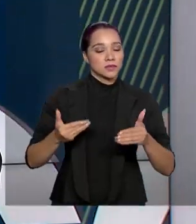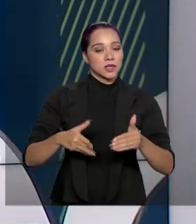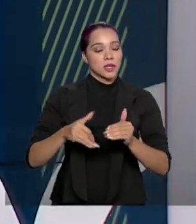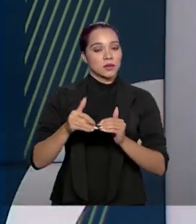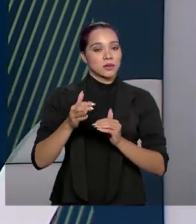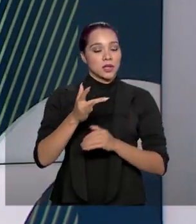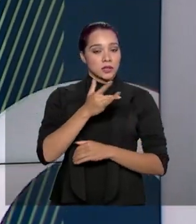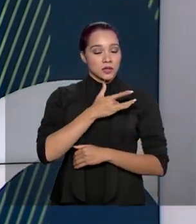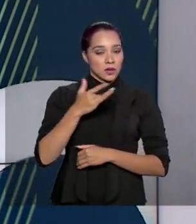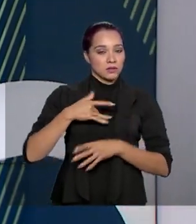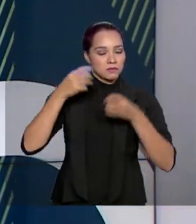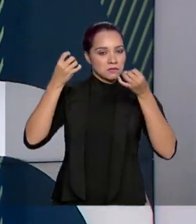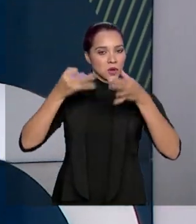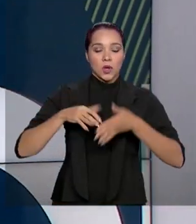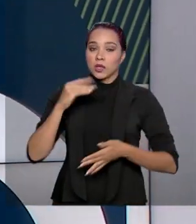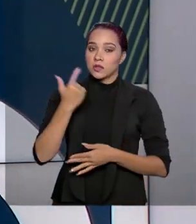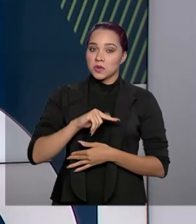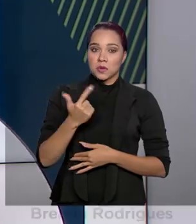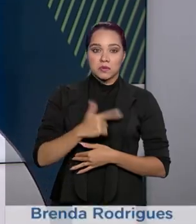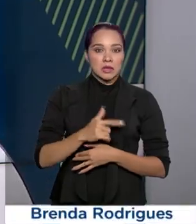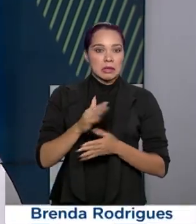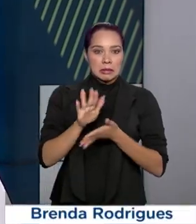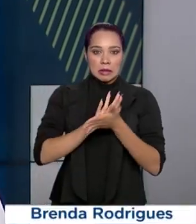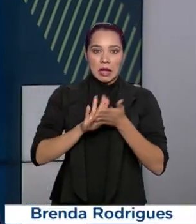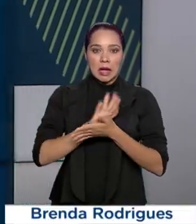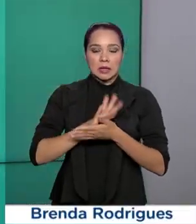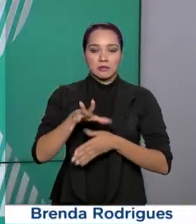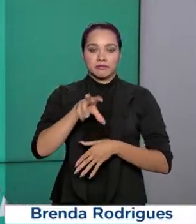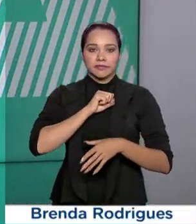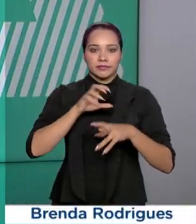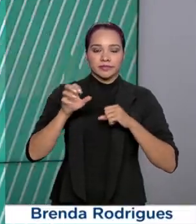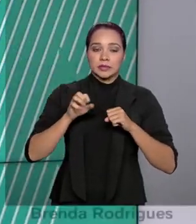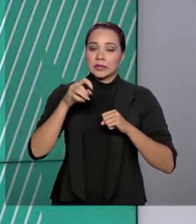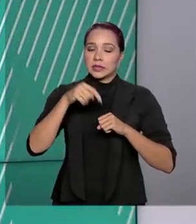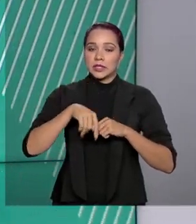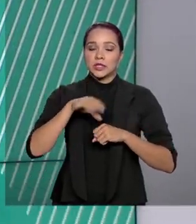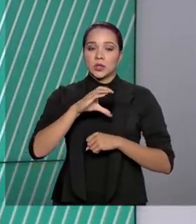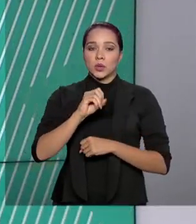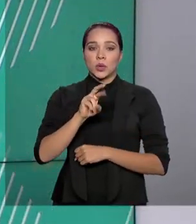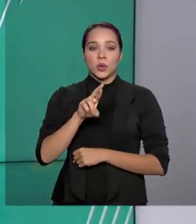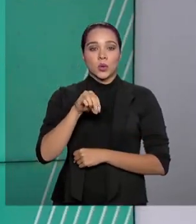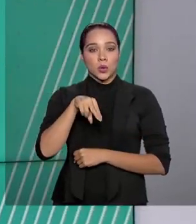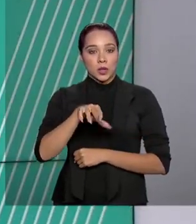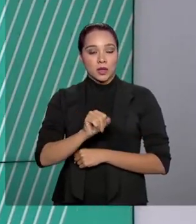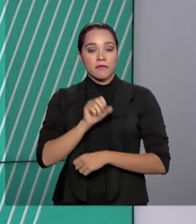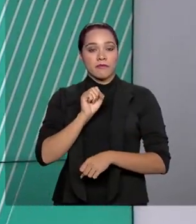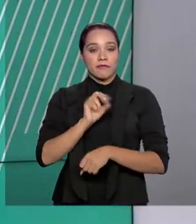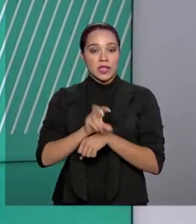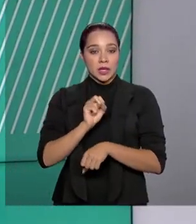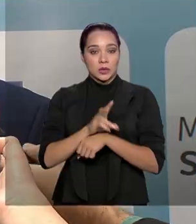esclareceu hoje que não há caso suspeito de coronavírus da China aqui no Brasil.